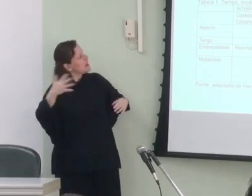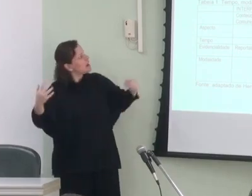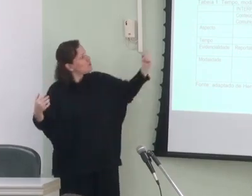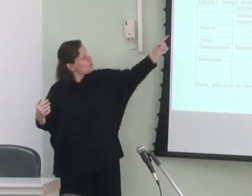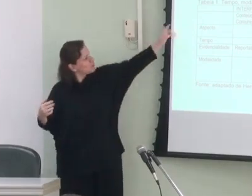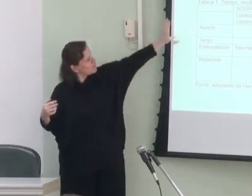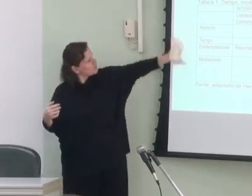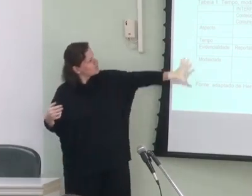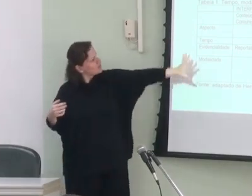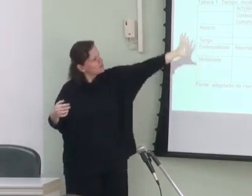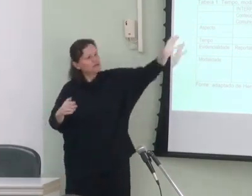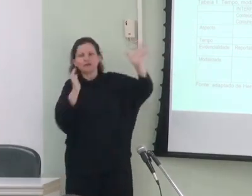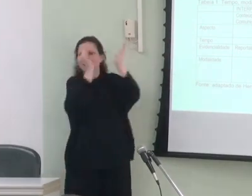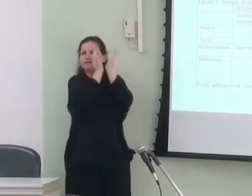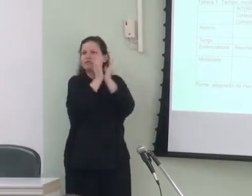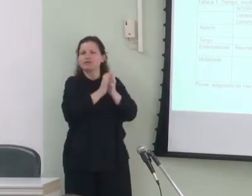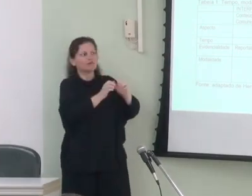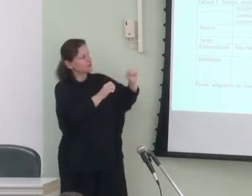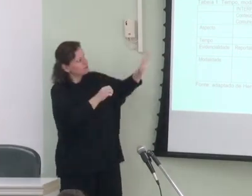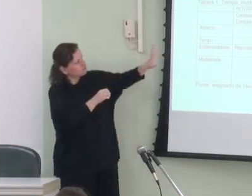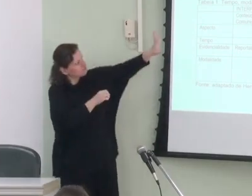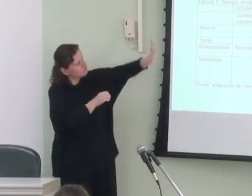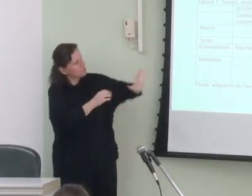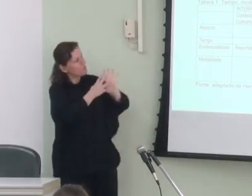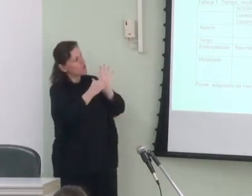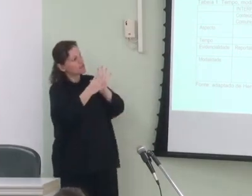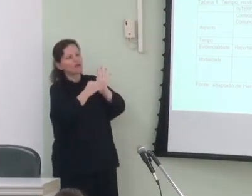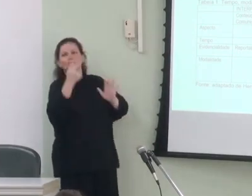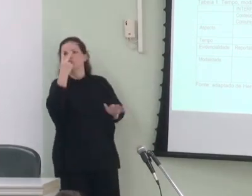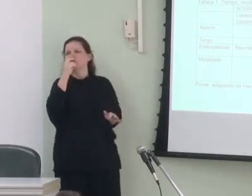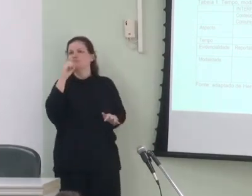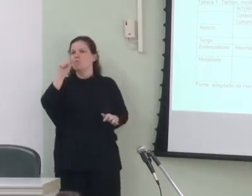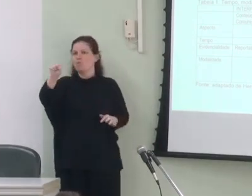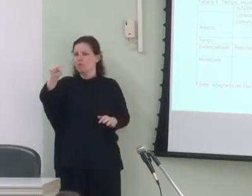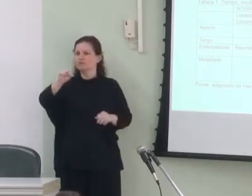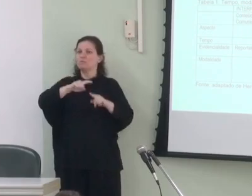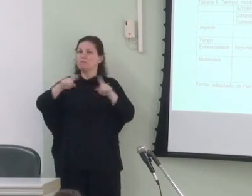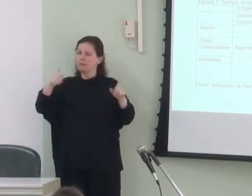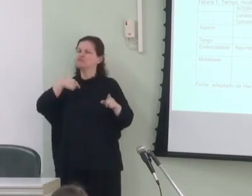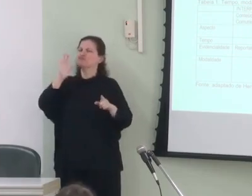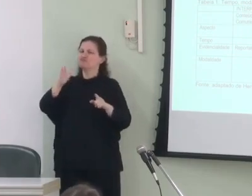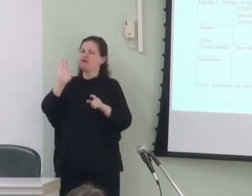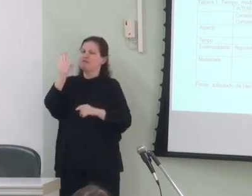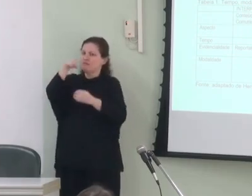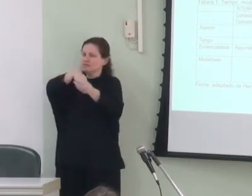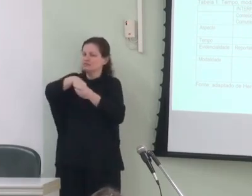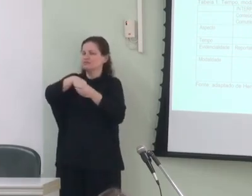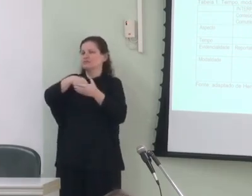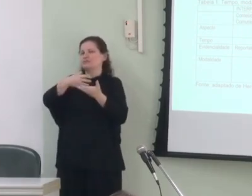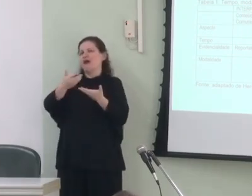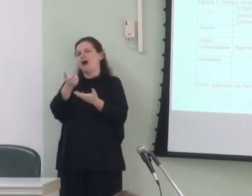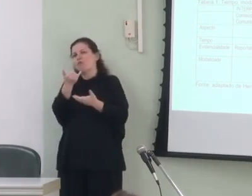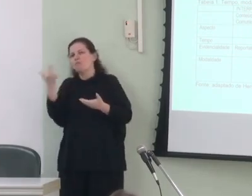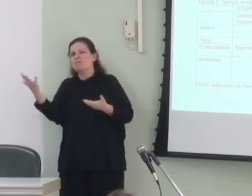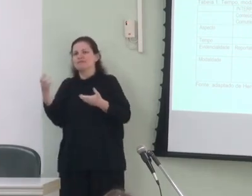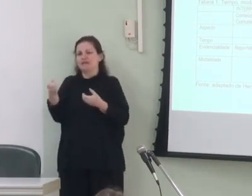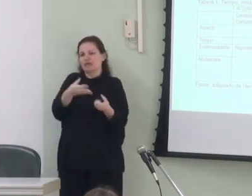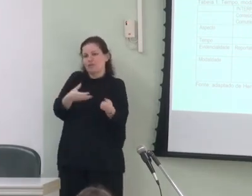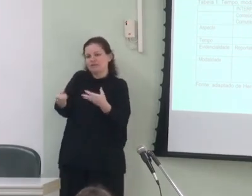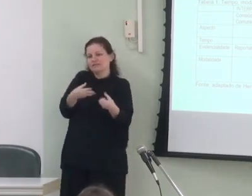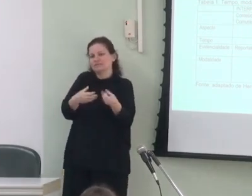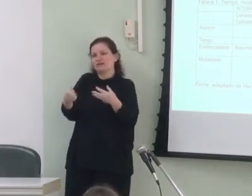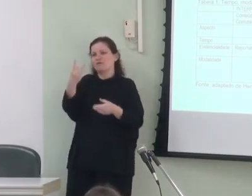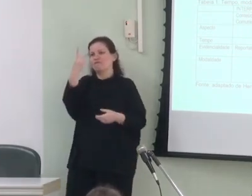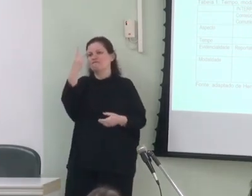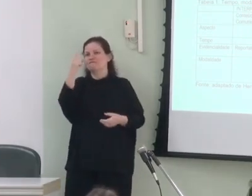que essas categorias foram distribuídas no modelo de 2008, mas eu já incorporo algumas atualizações de